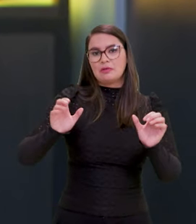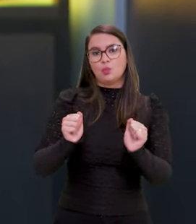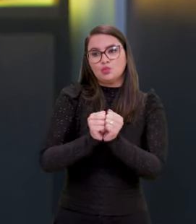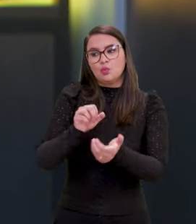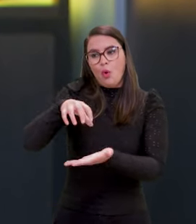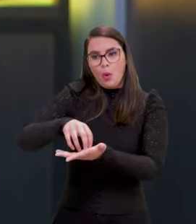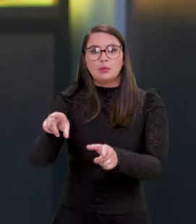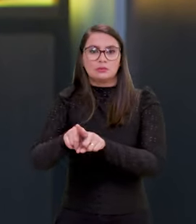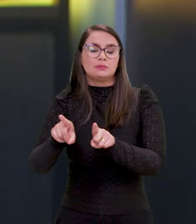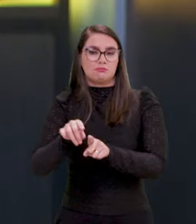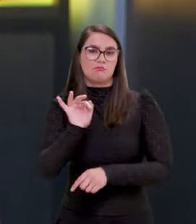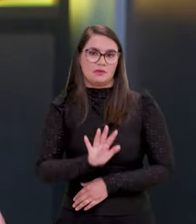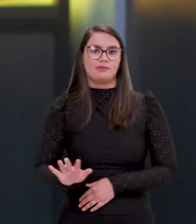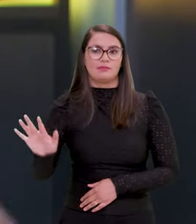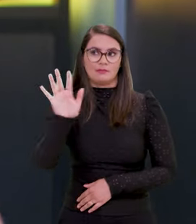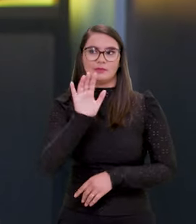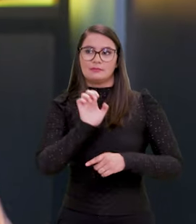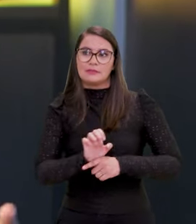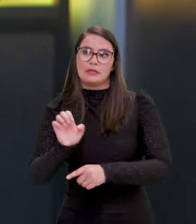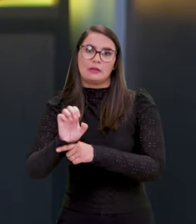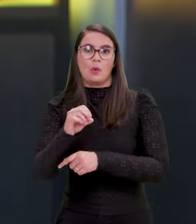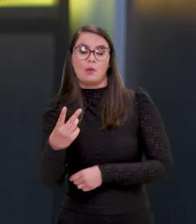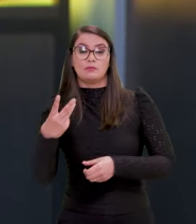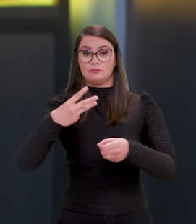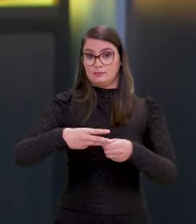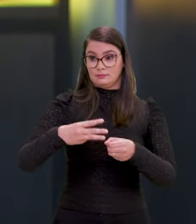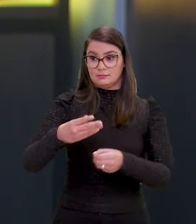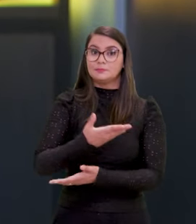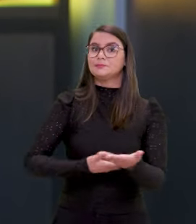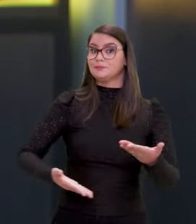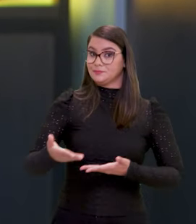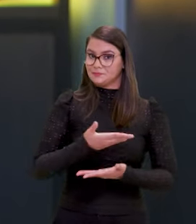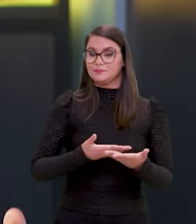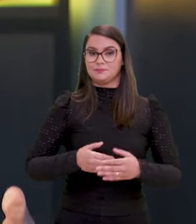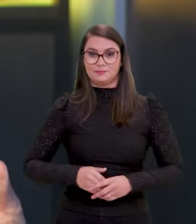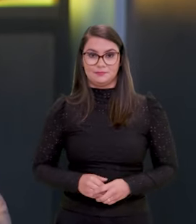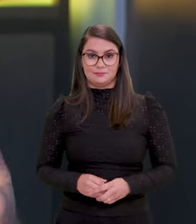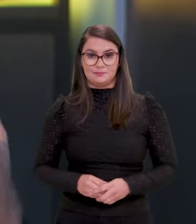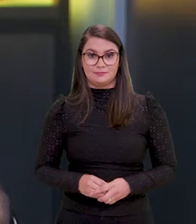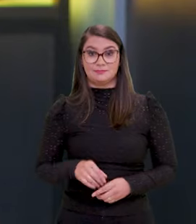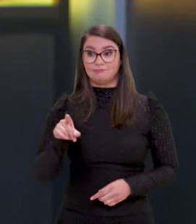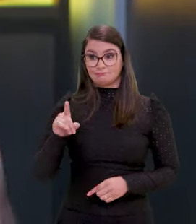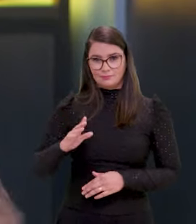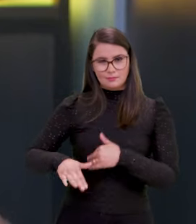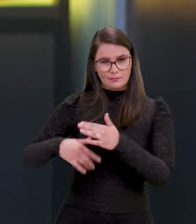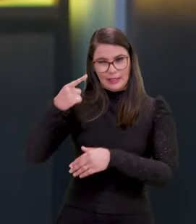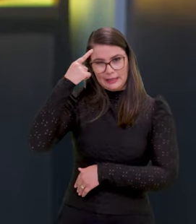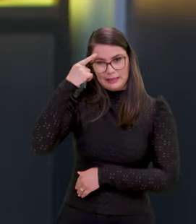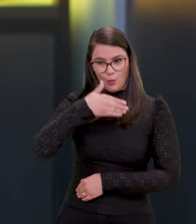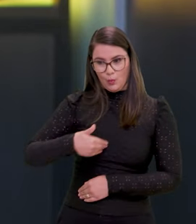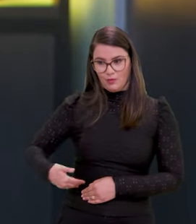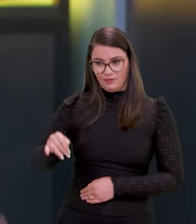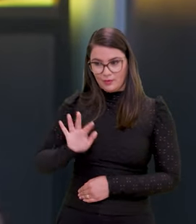órgãos federais, ou estaduais, ou municipais que ela vai interagir. Então, esse processo, a ideia